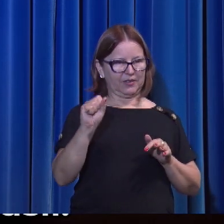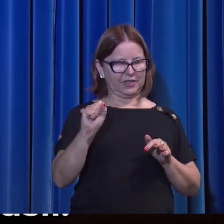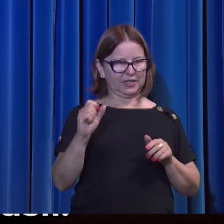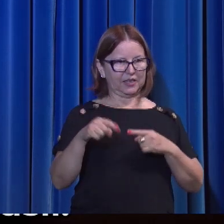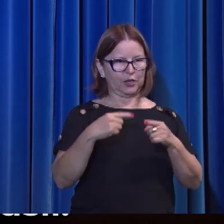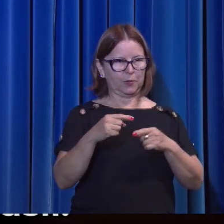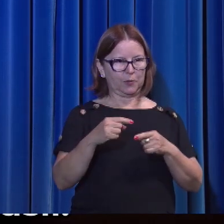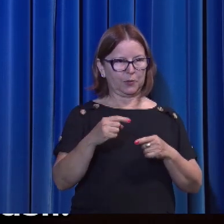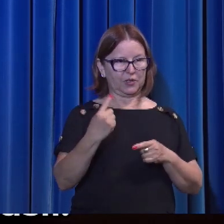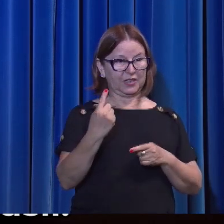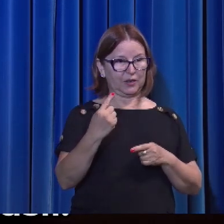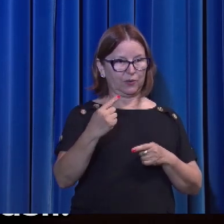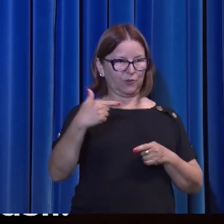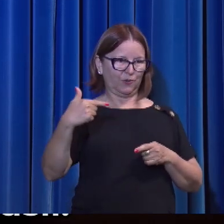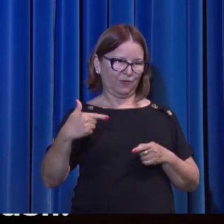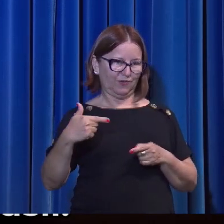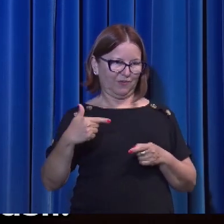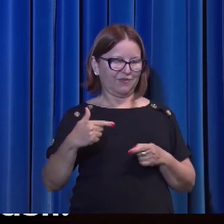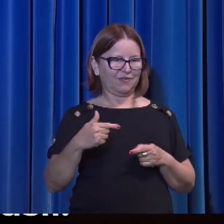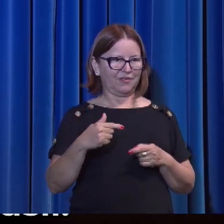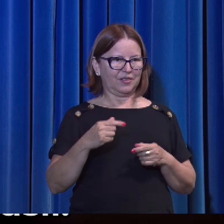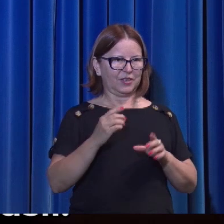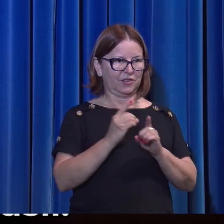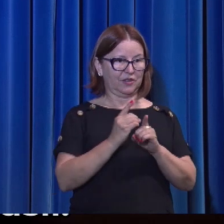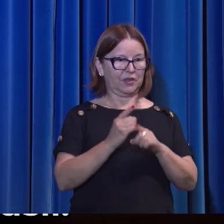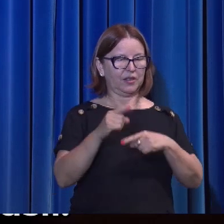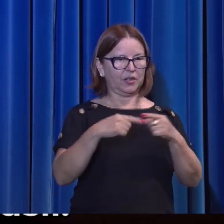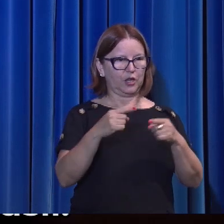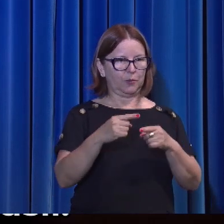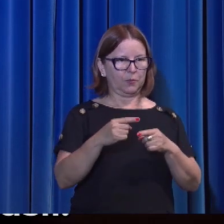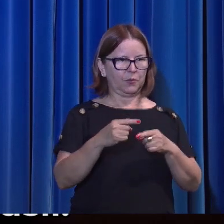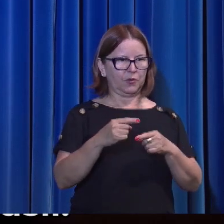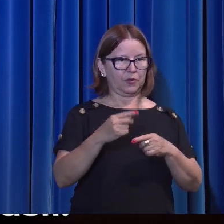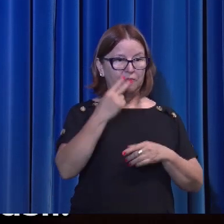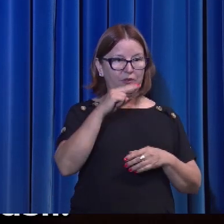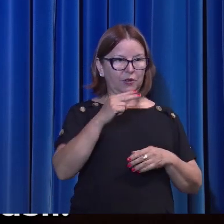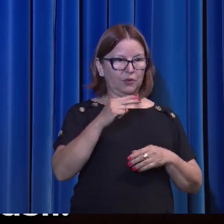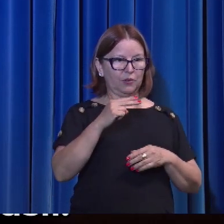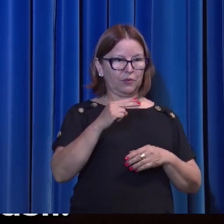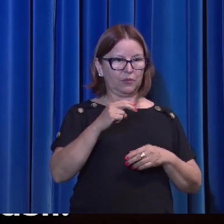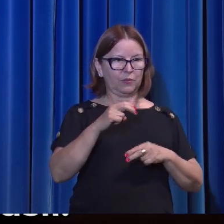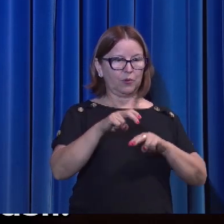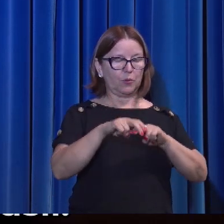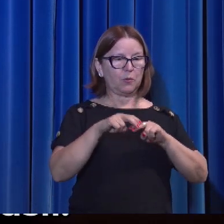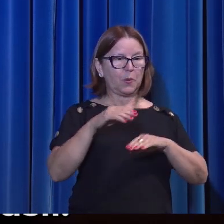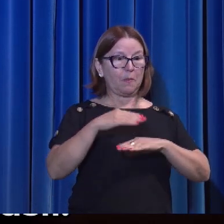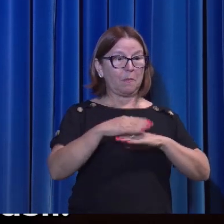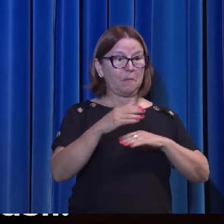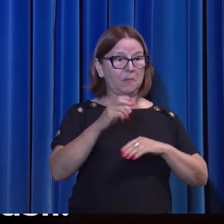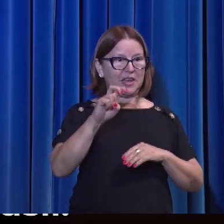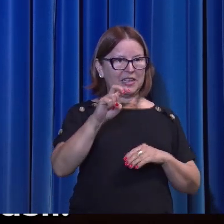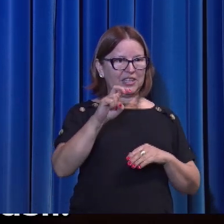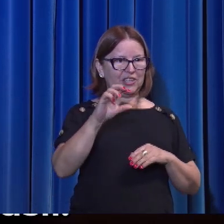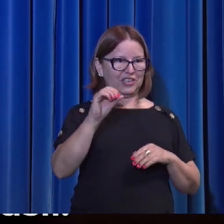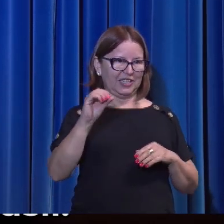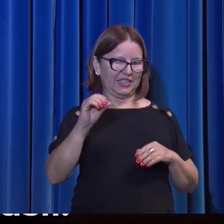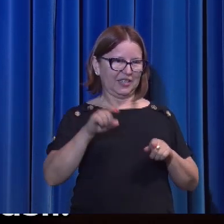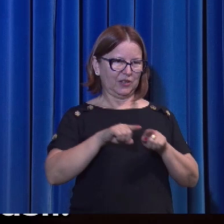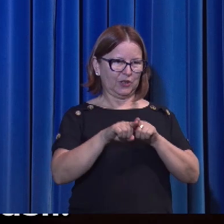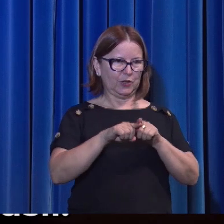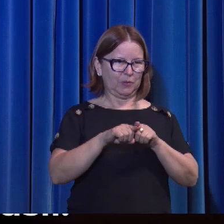Depois foi visto por mais de 500 irmãos de uma só vez, dos quais a maioria